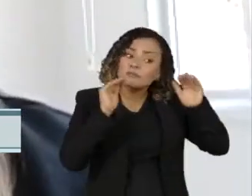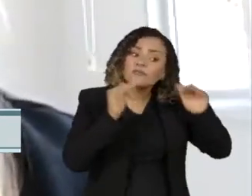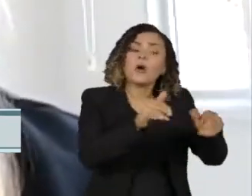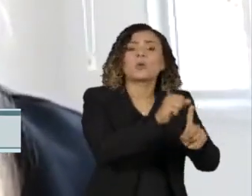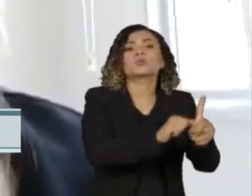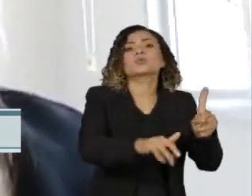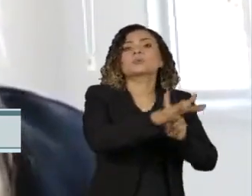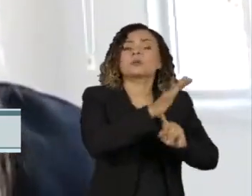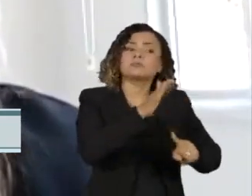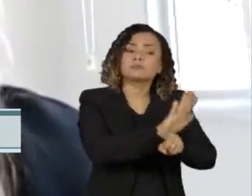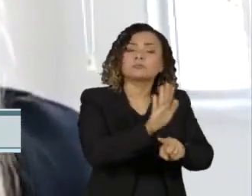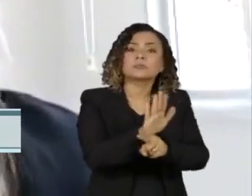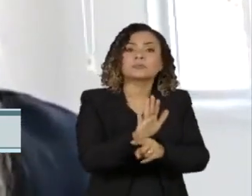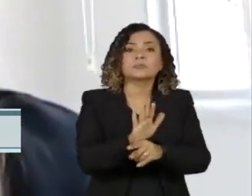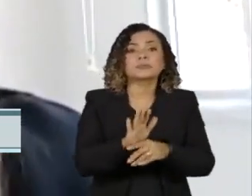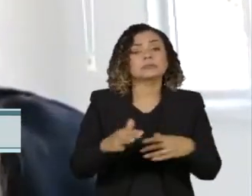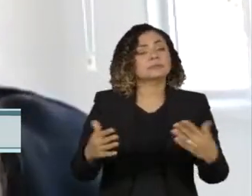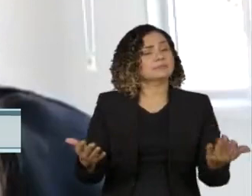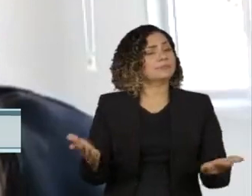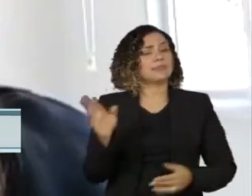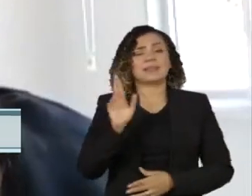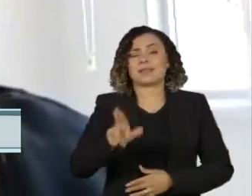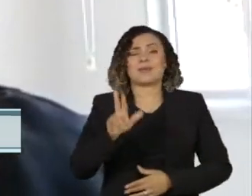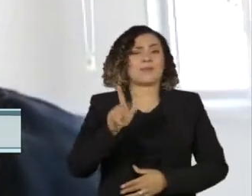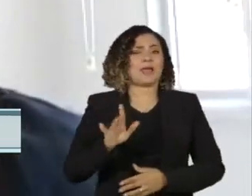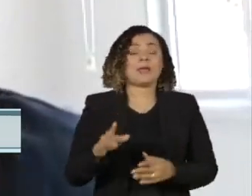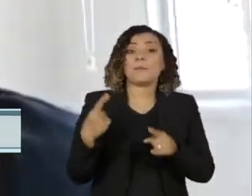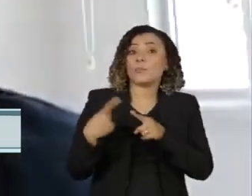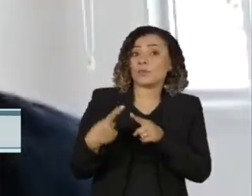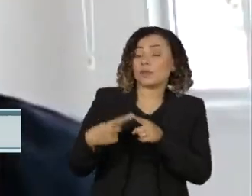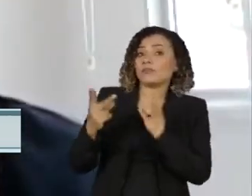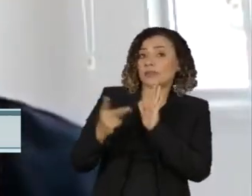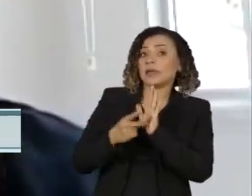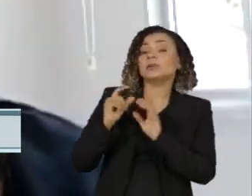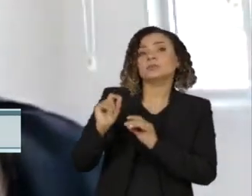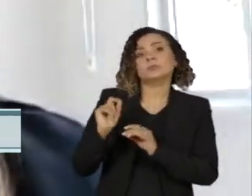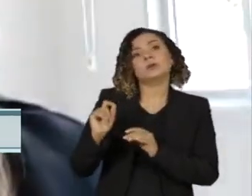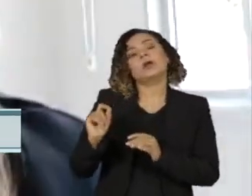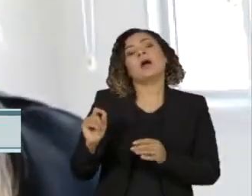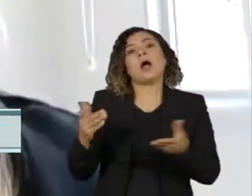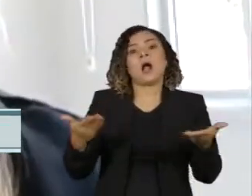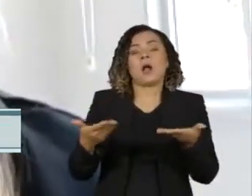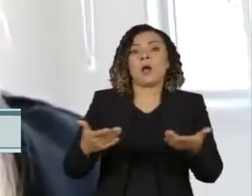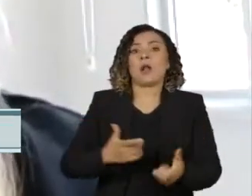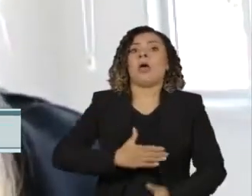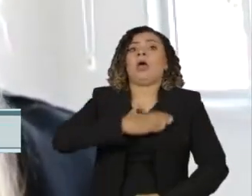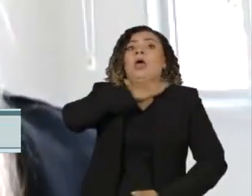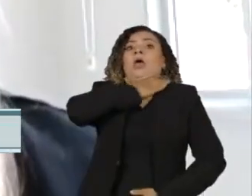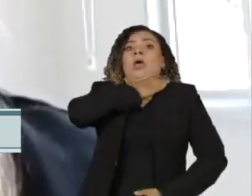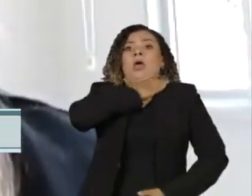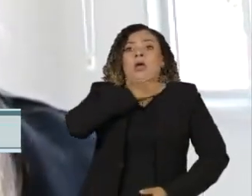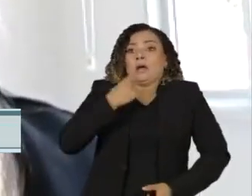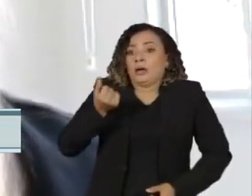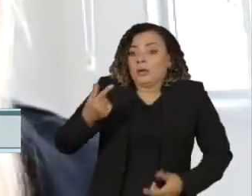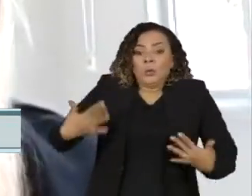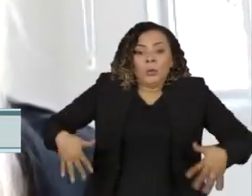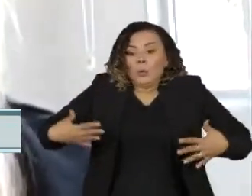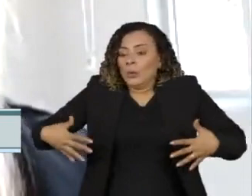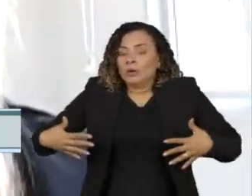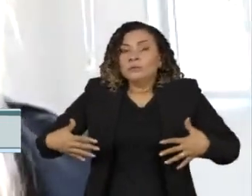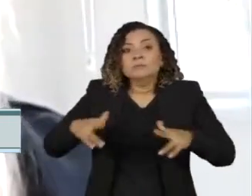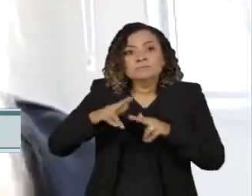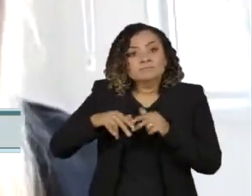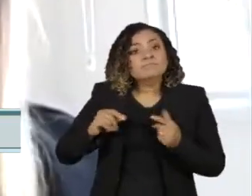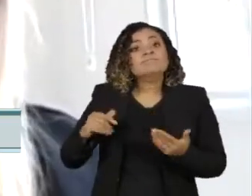social muito grande. Isso é um grande engano. Porque quando a gente conduz de forma irresponsável as contas públicas, a conta que chega no